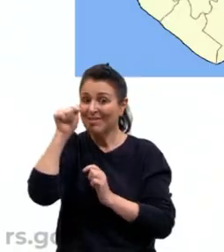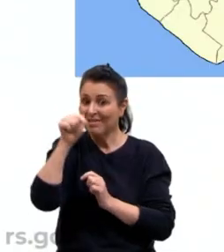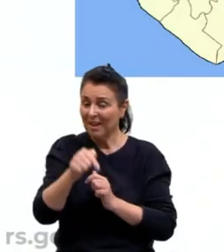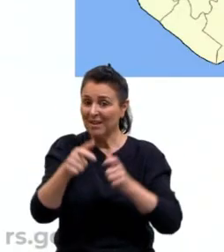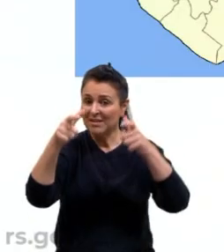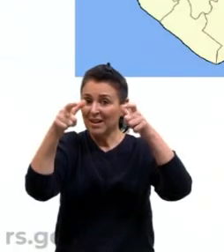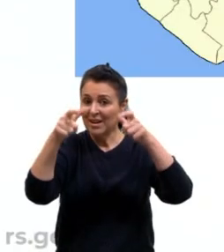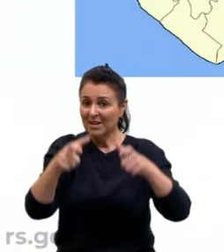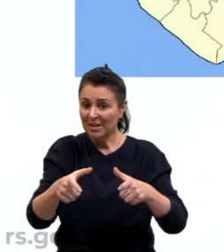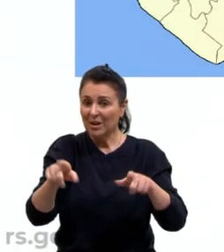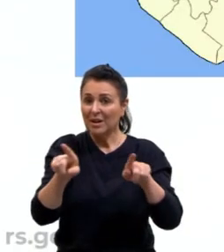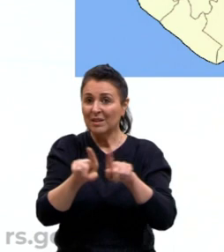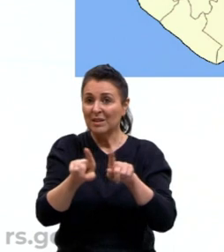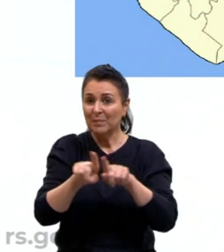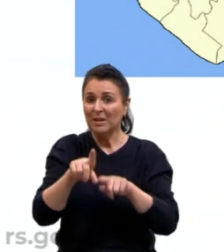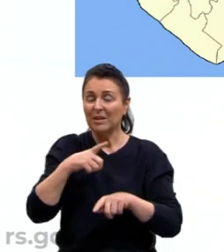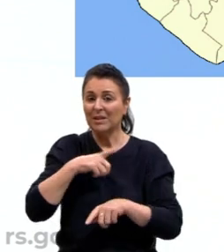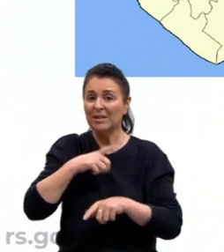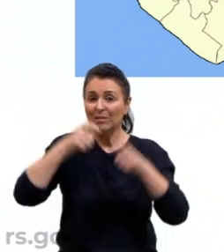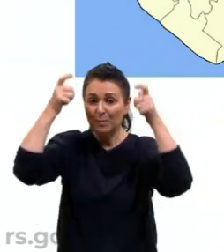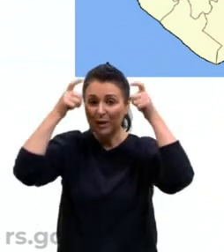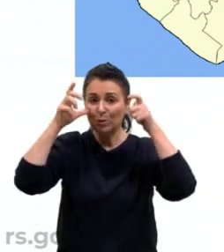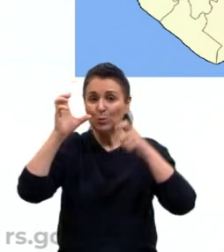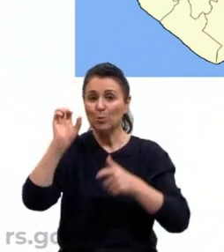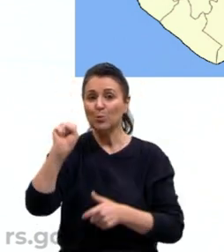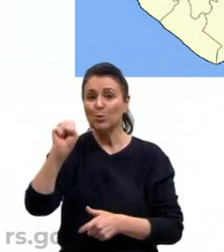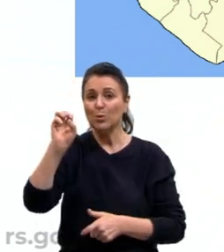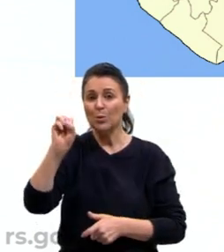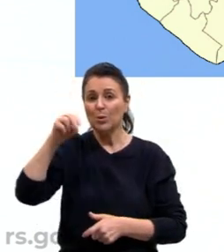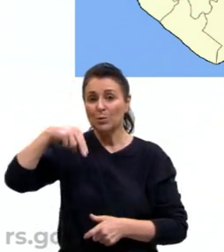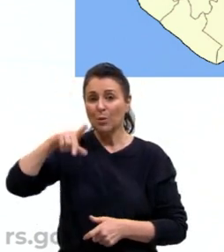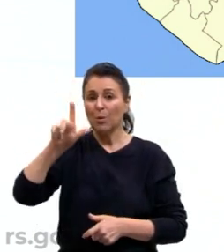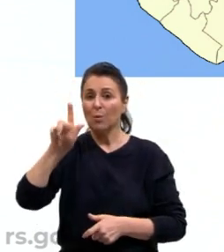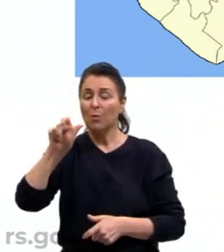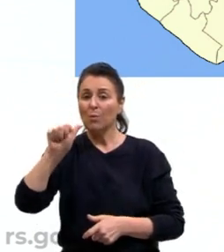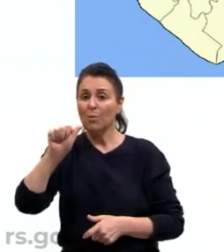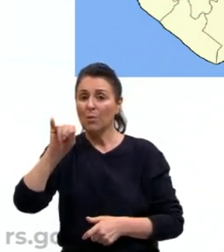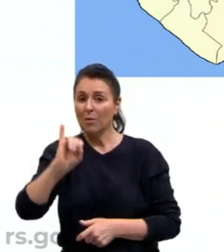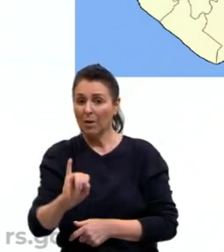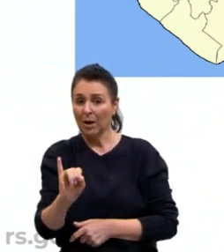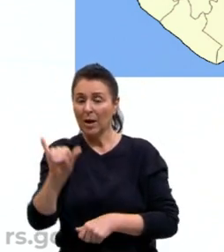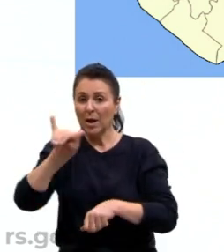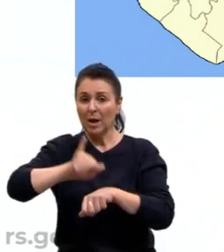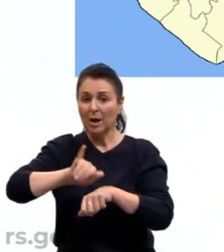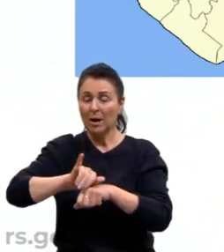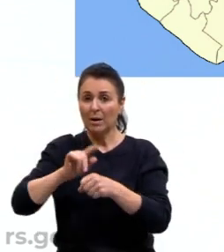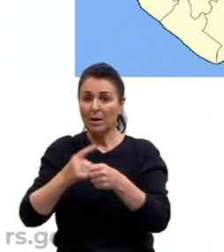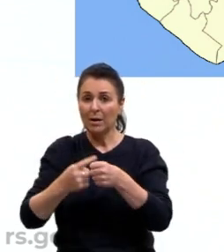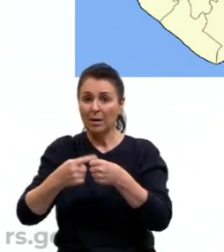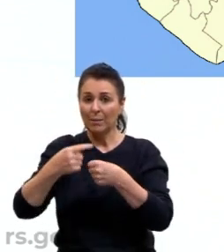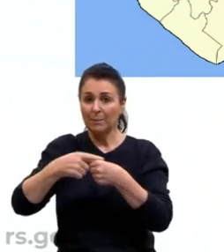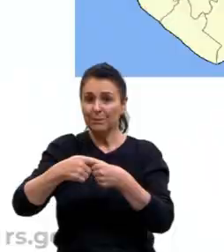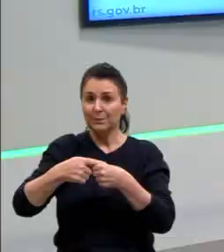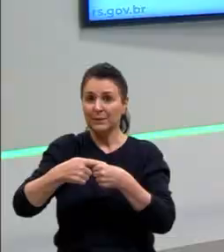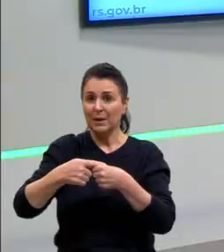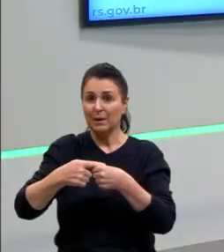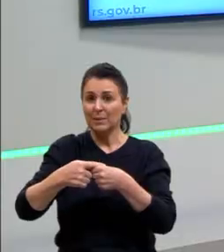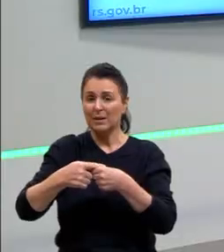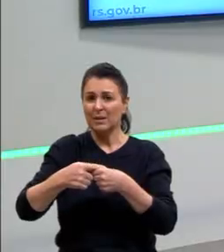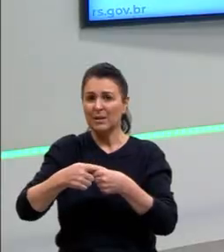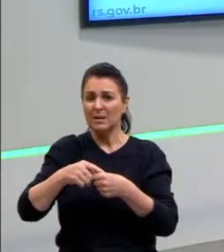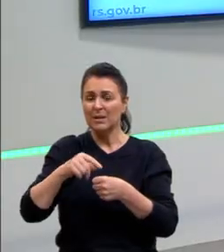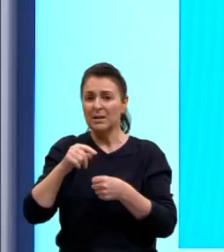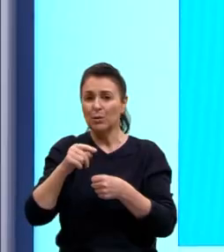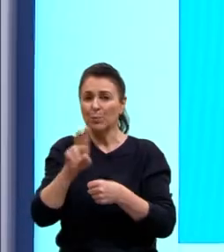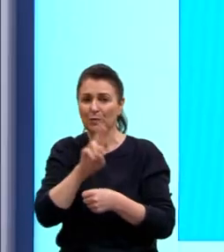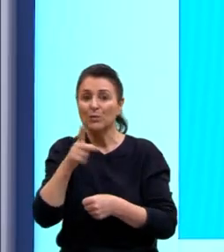o Império do Songhai, que teve a sua base, sua capital, era a cidade de Gal. Então,